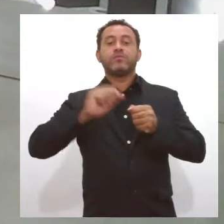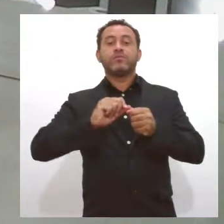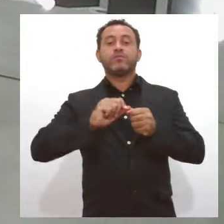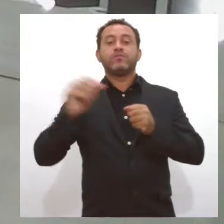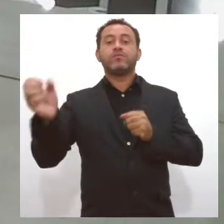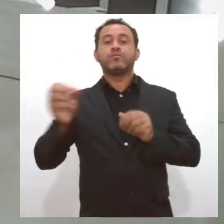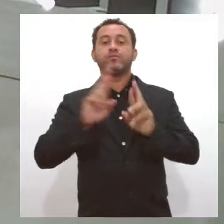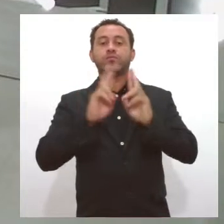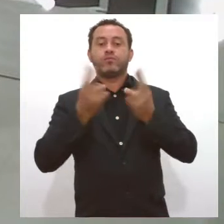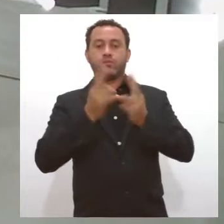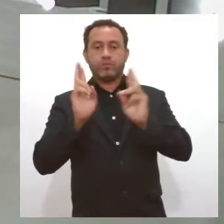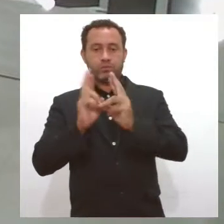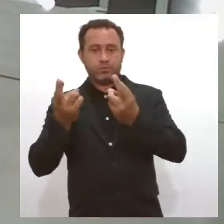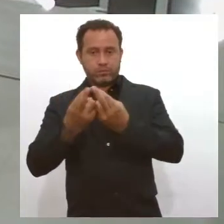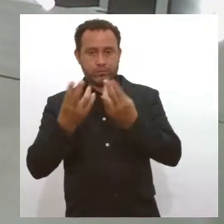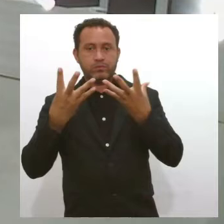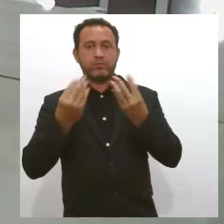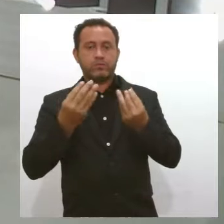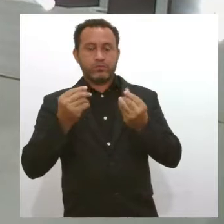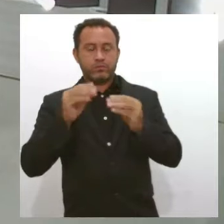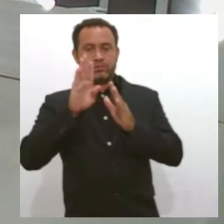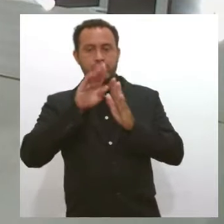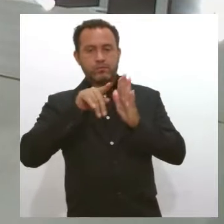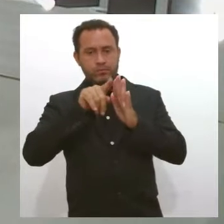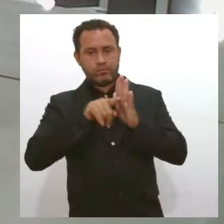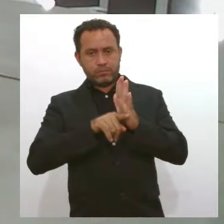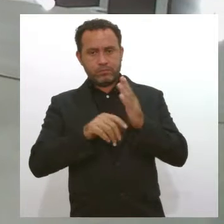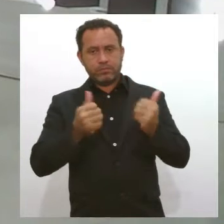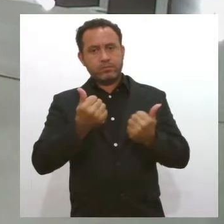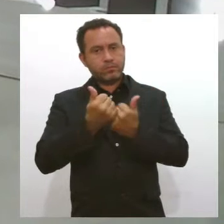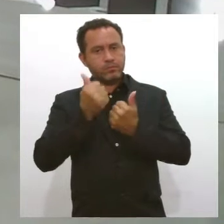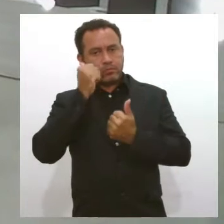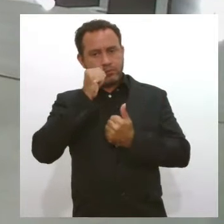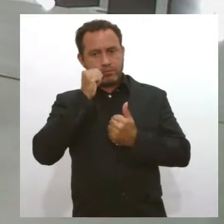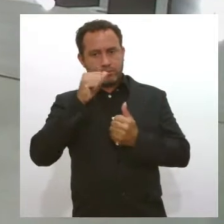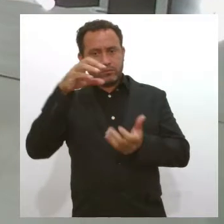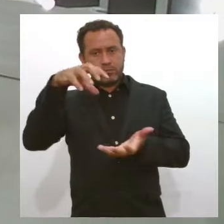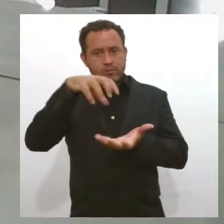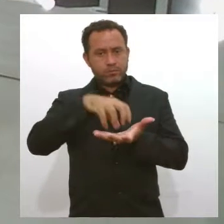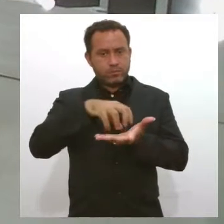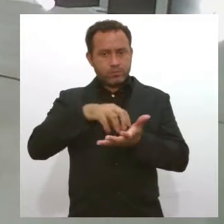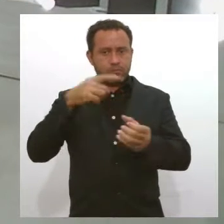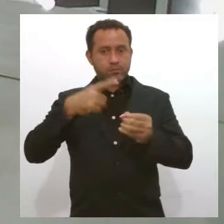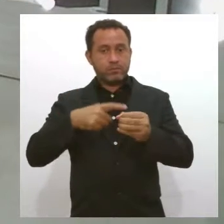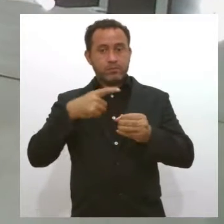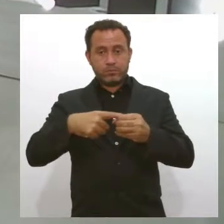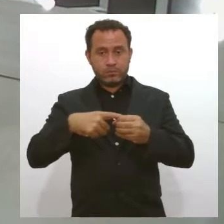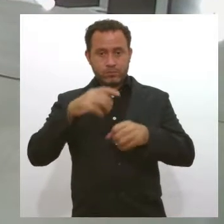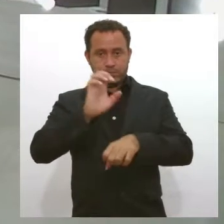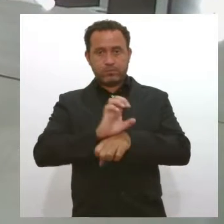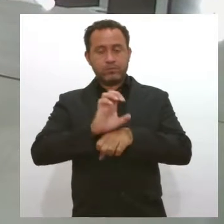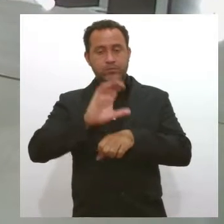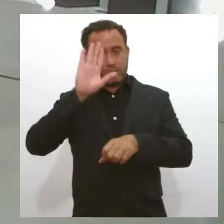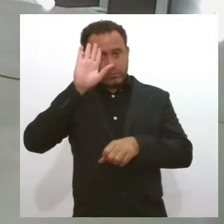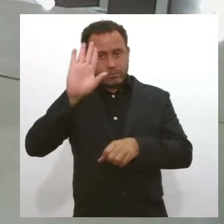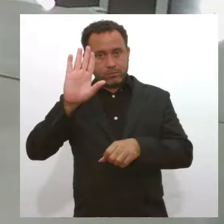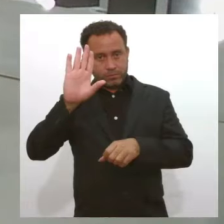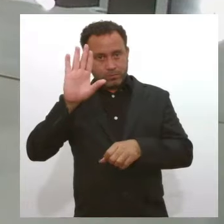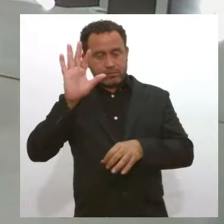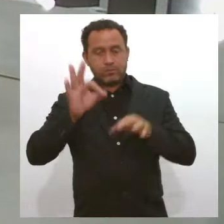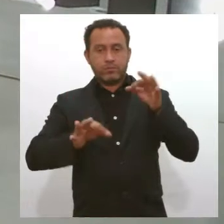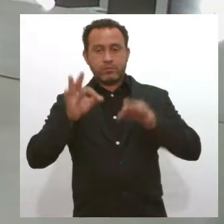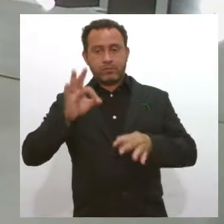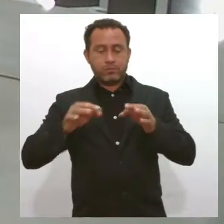reuniões para fazer levantamento sobre a rede de apoio à mulher na capital e no interior do Estado. A princípio, segundo a juíza